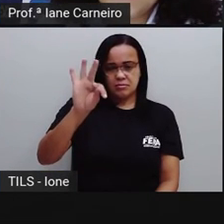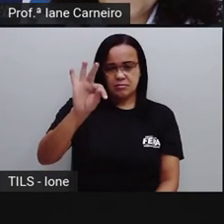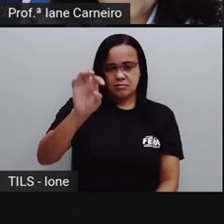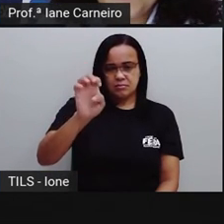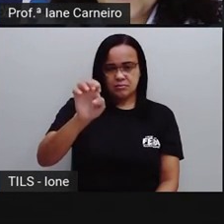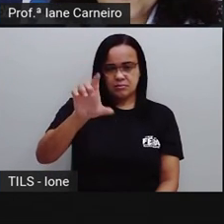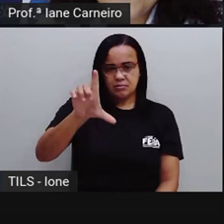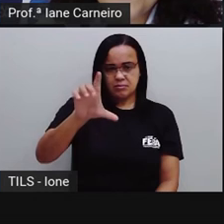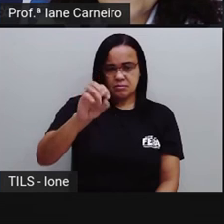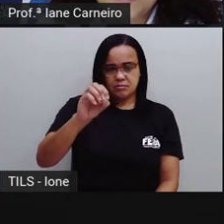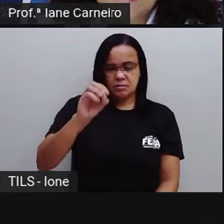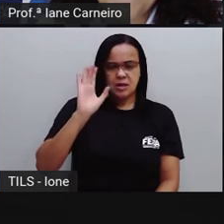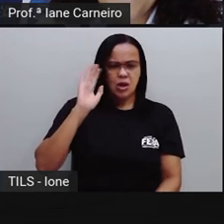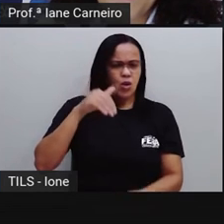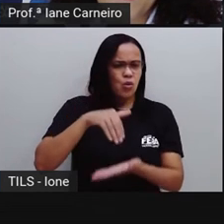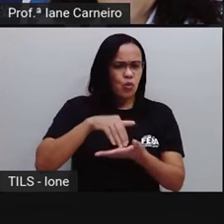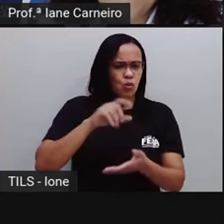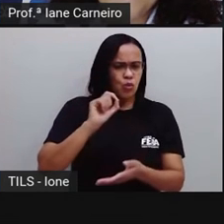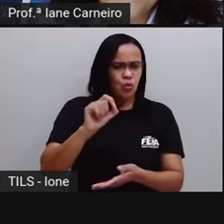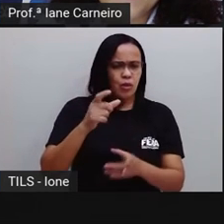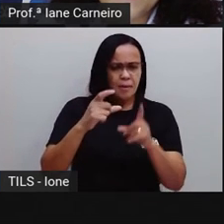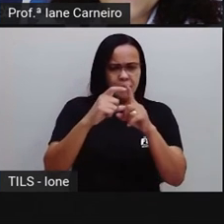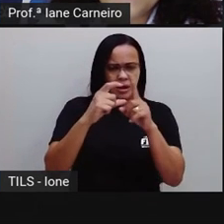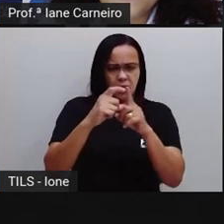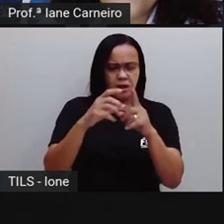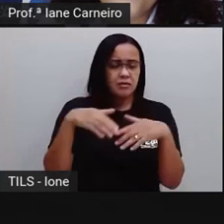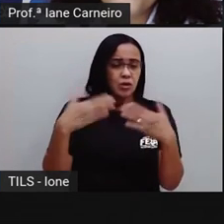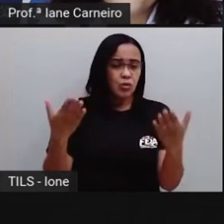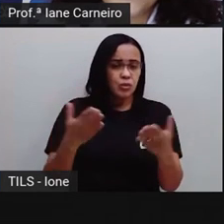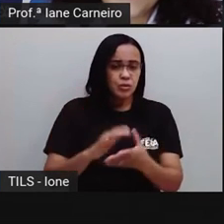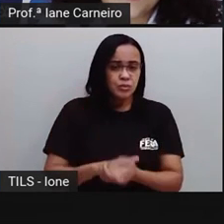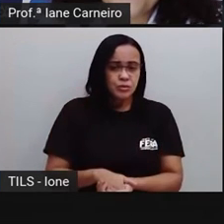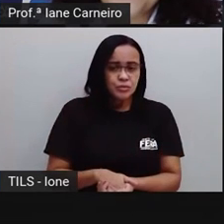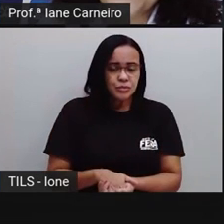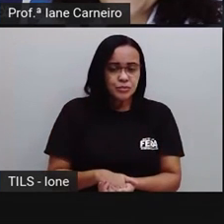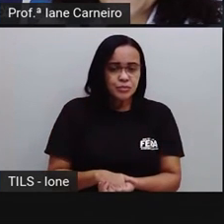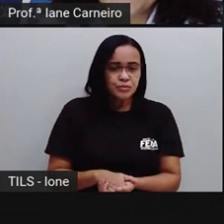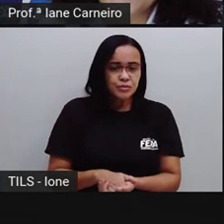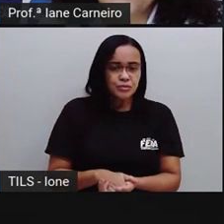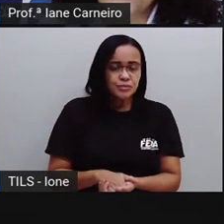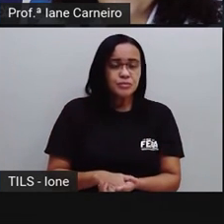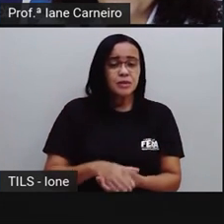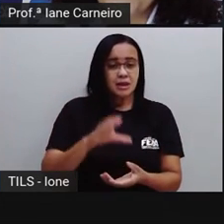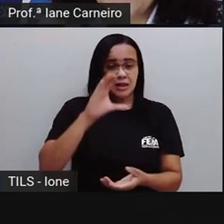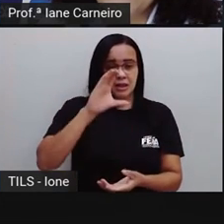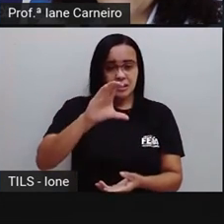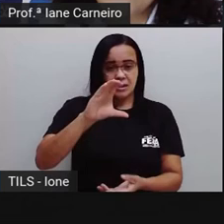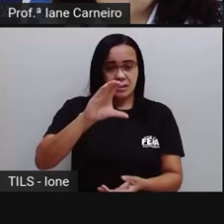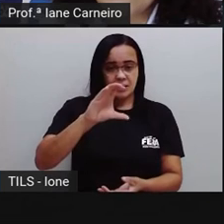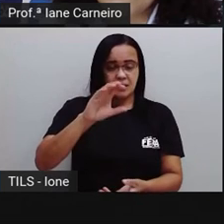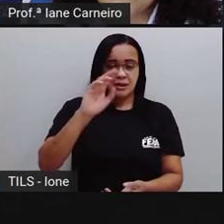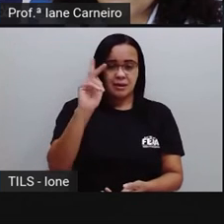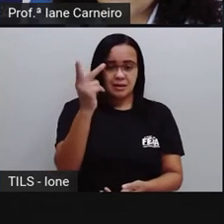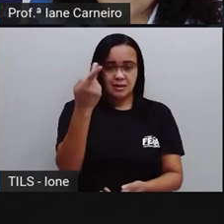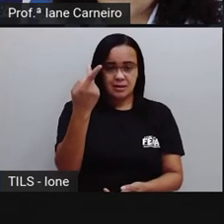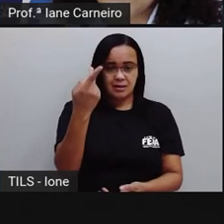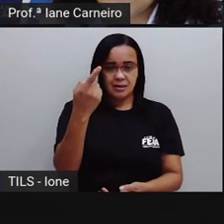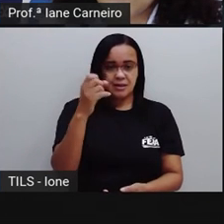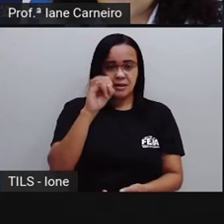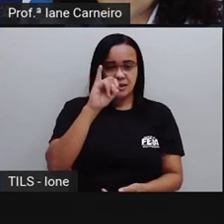E, por último, a palavra CHINELO. Você vê aqui como vai ser possível.